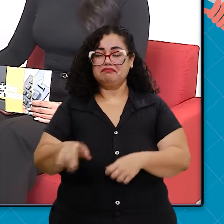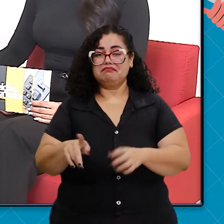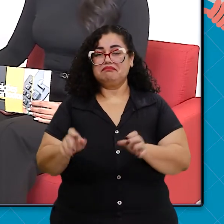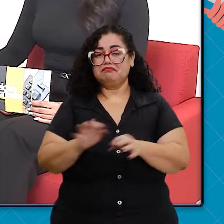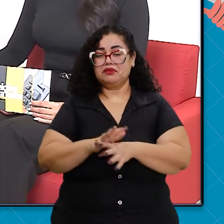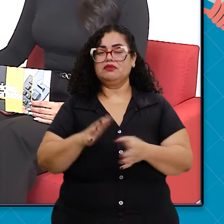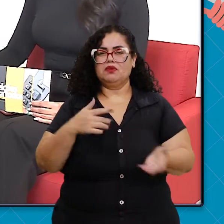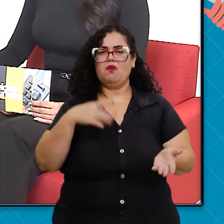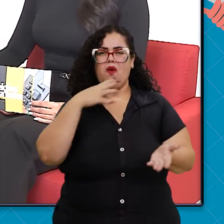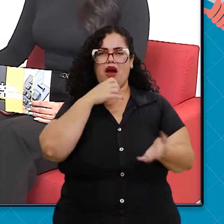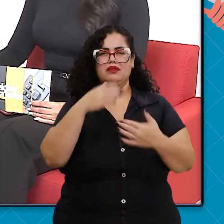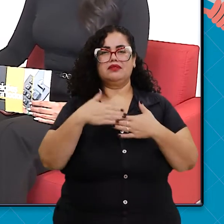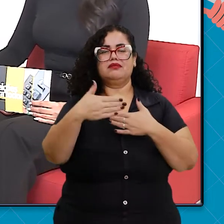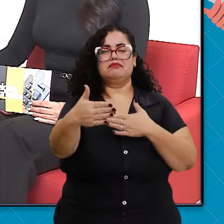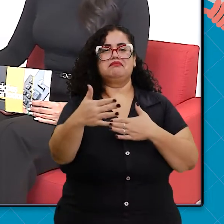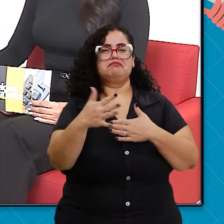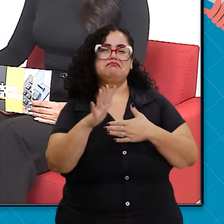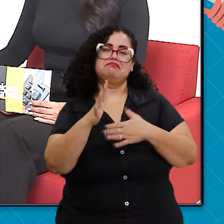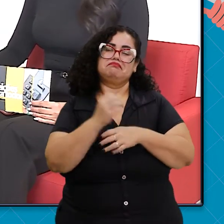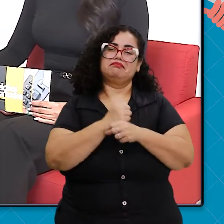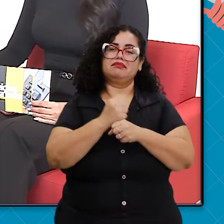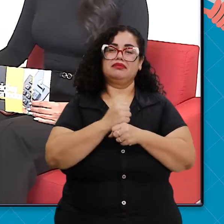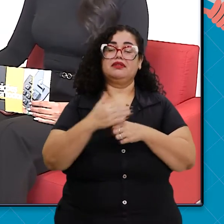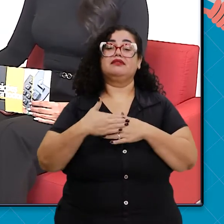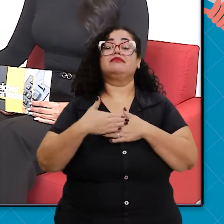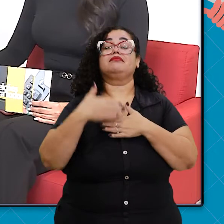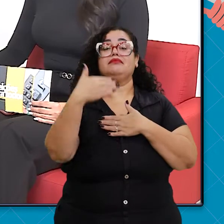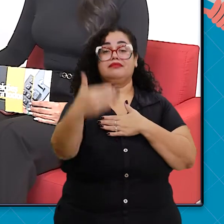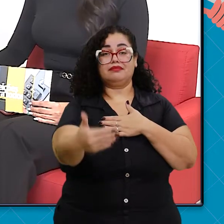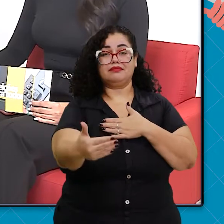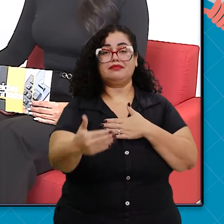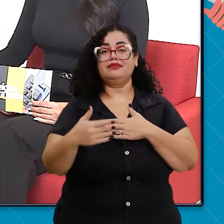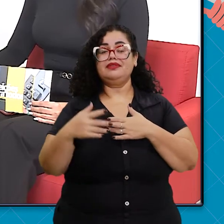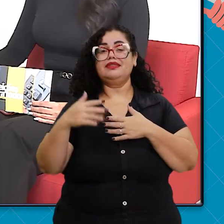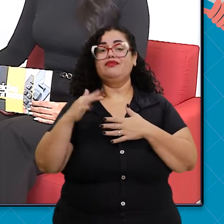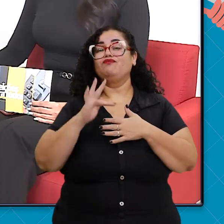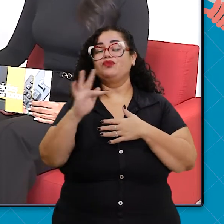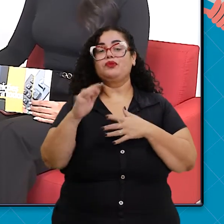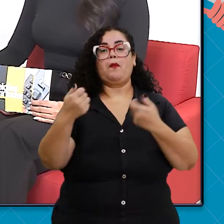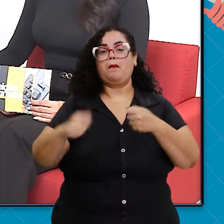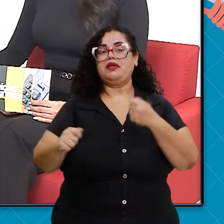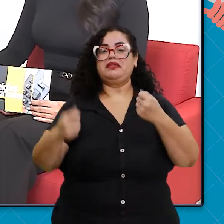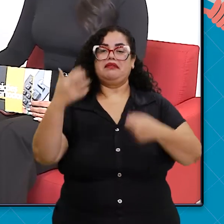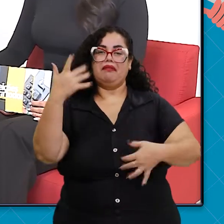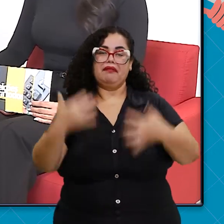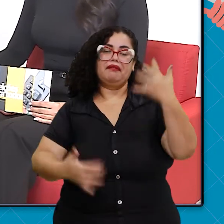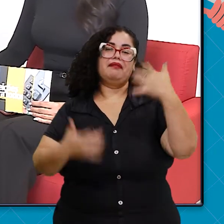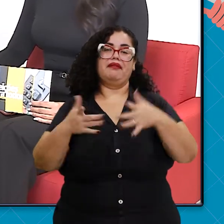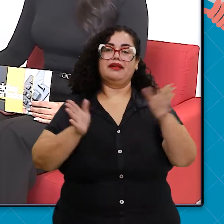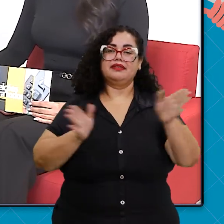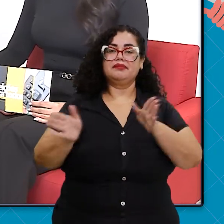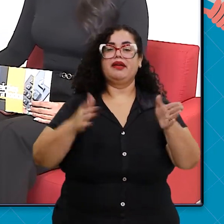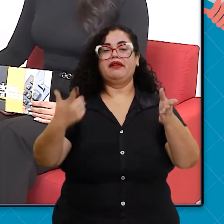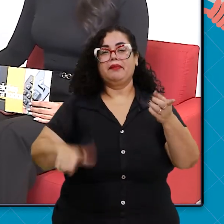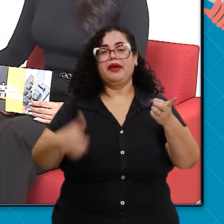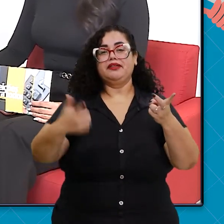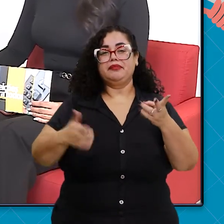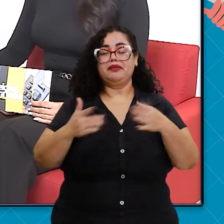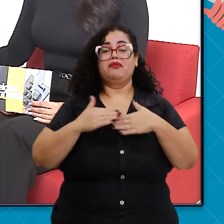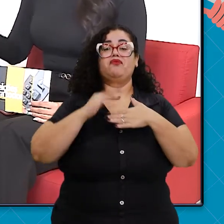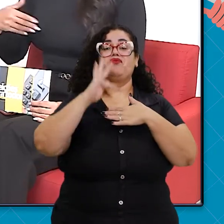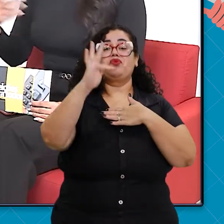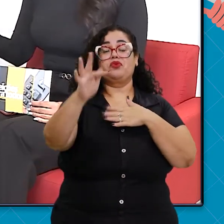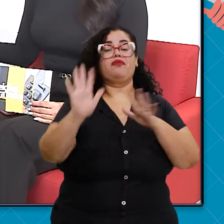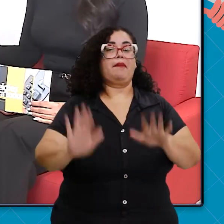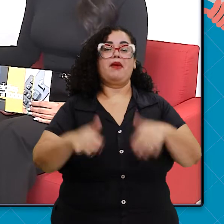Eu acho que daqui a uns anos, assim, nós não vamos mais estar aqui conversando sobre acessibilidade, porque tudo isso vai acabar.